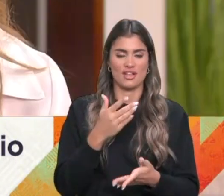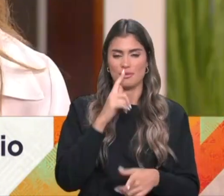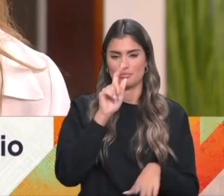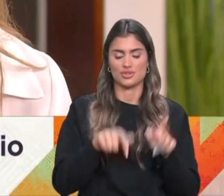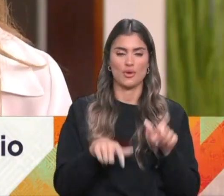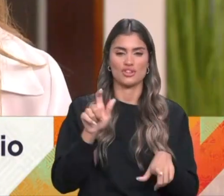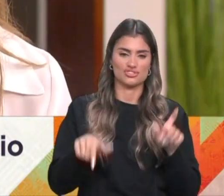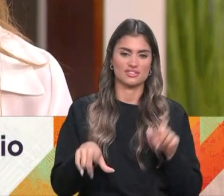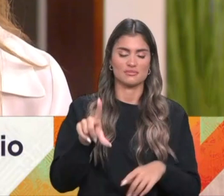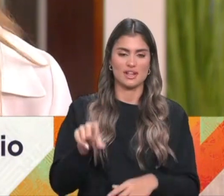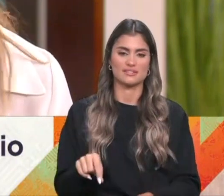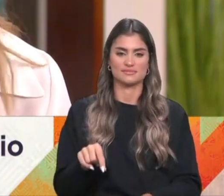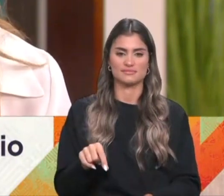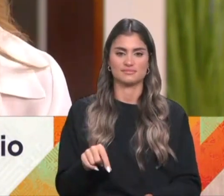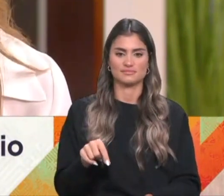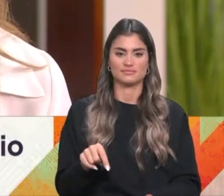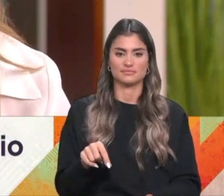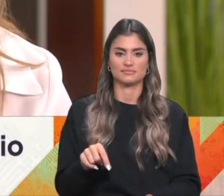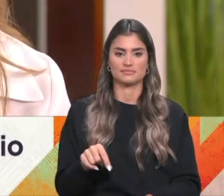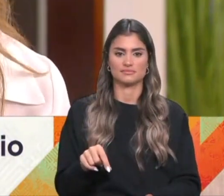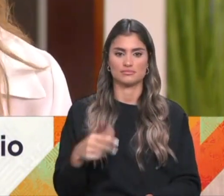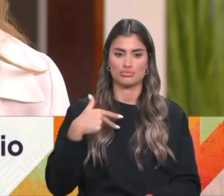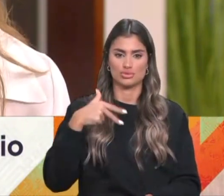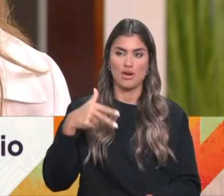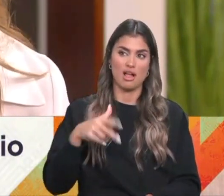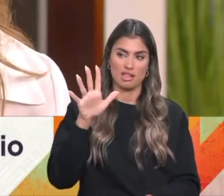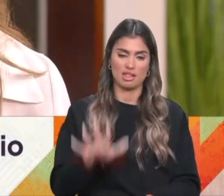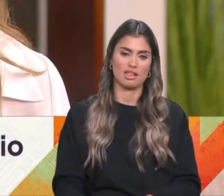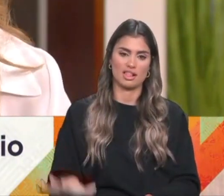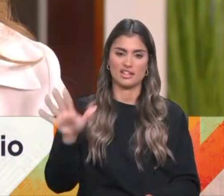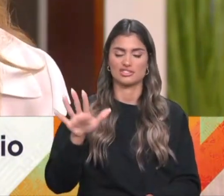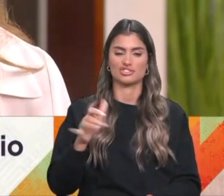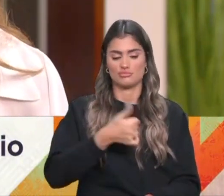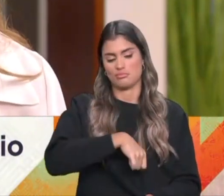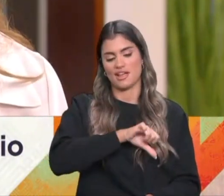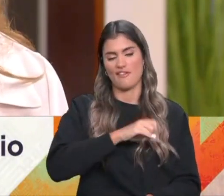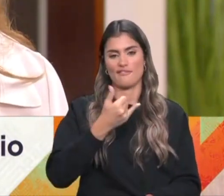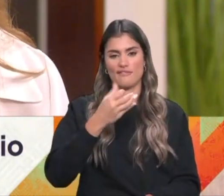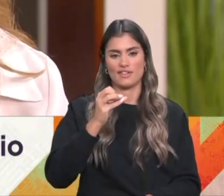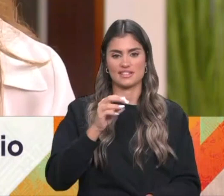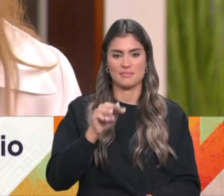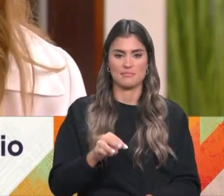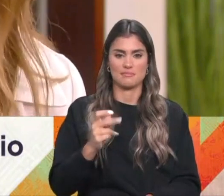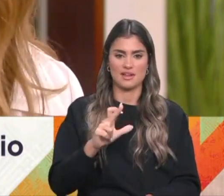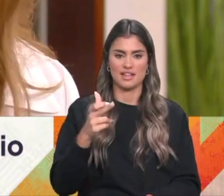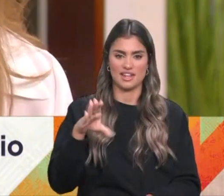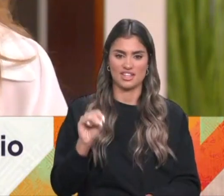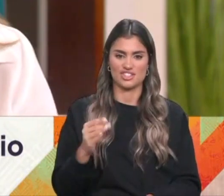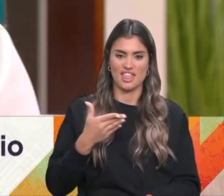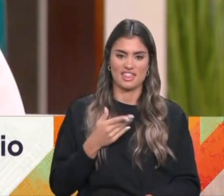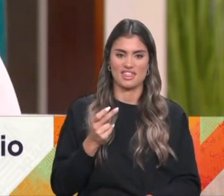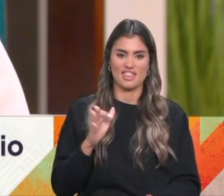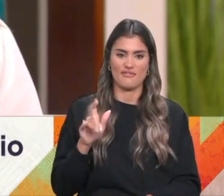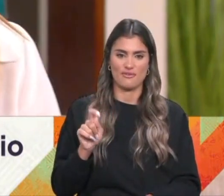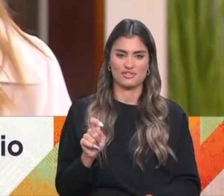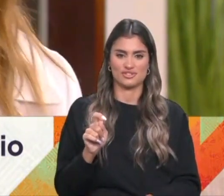de todo Portugal e também de Espanha, temos 20 Marias da Fonte. Conosco. Abençoadas!